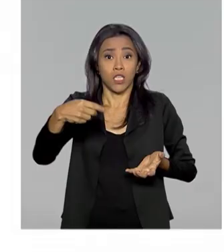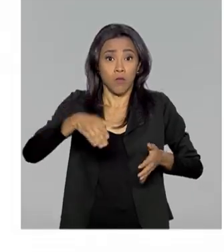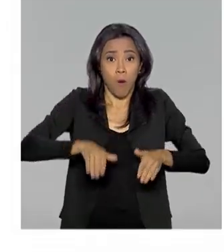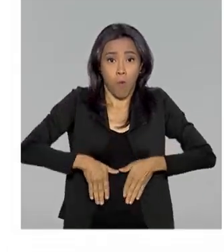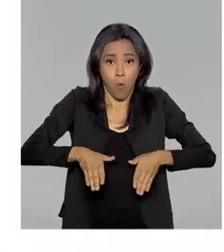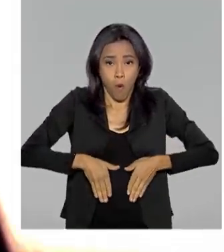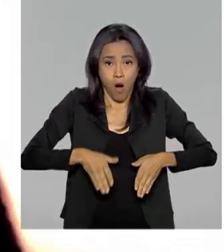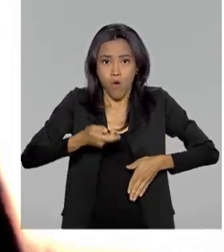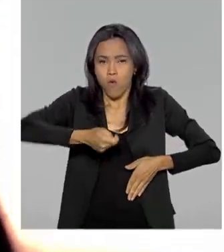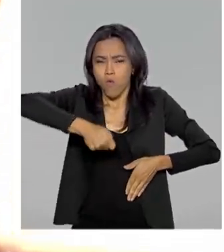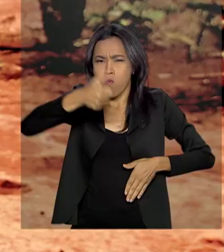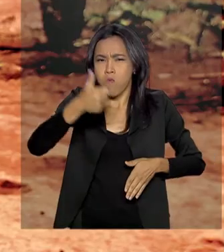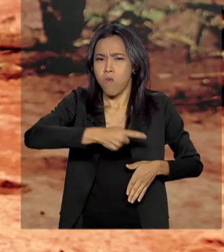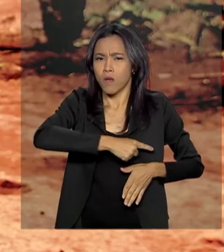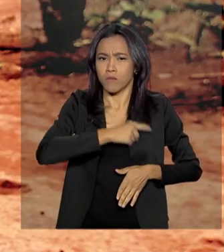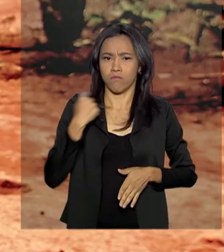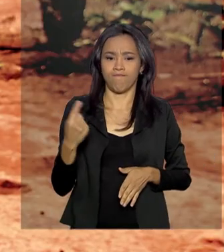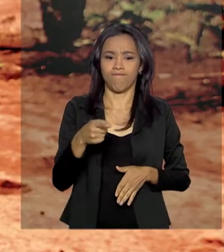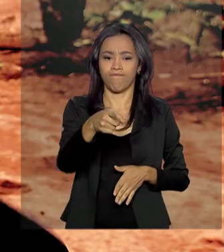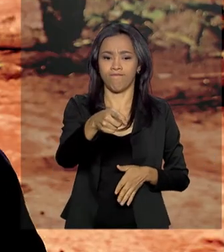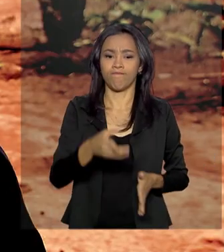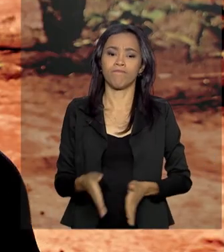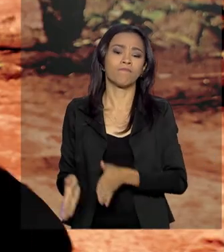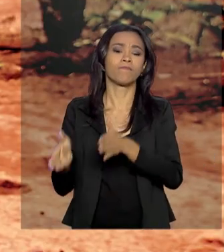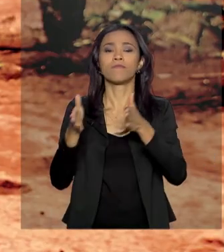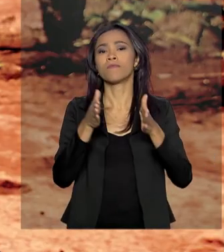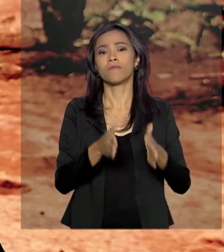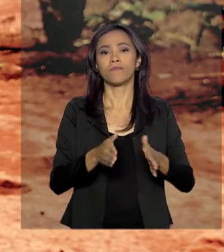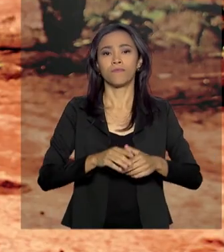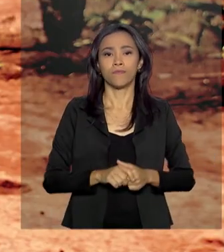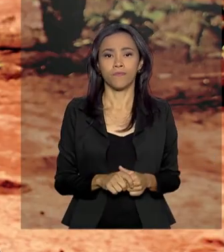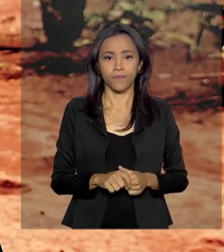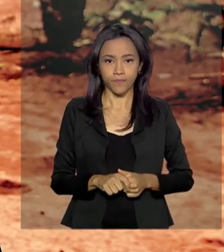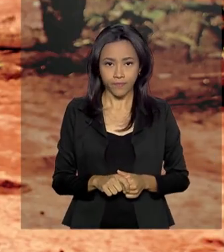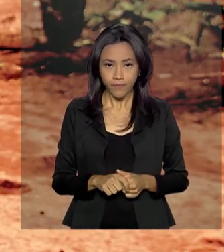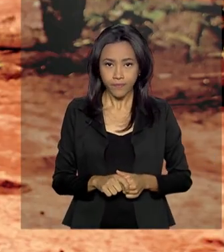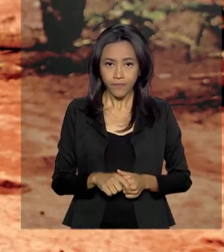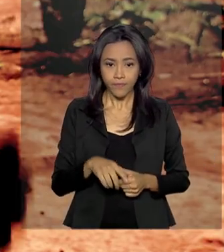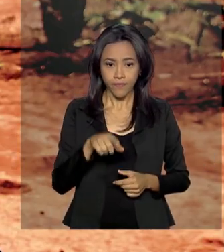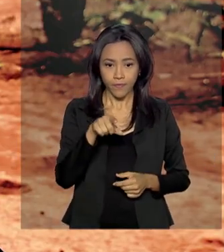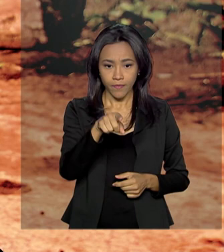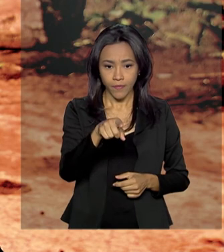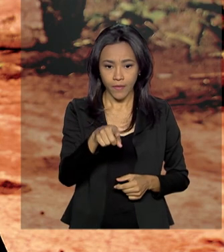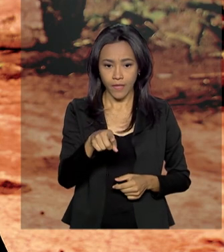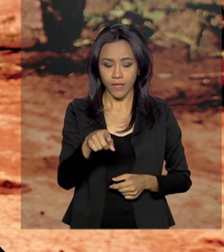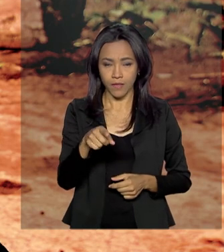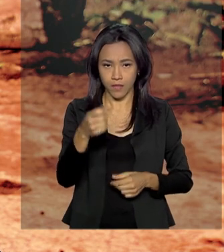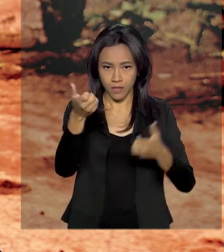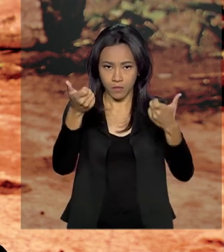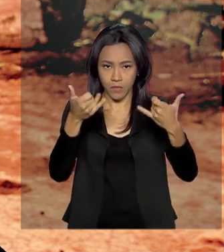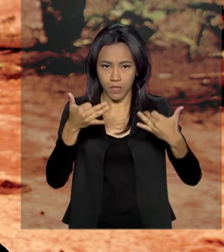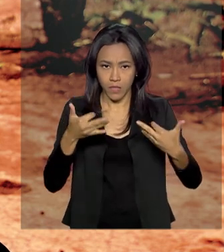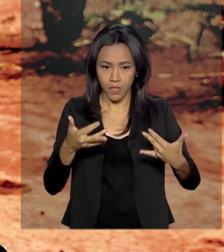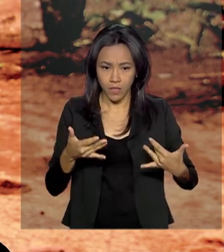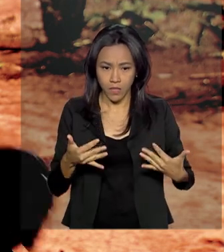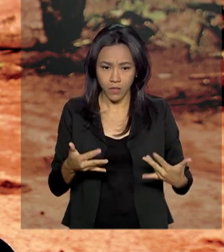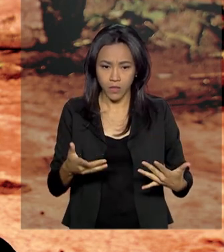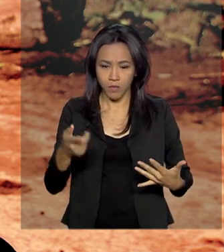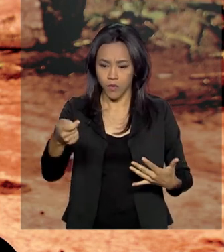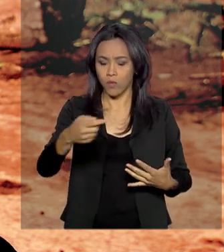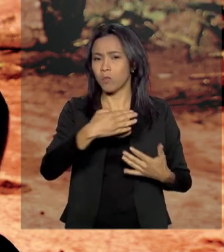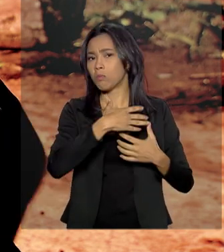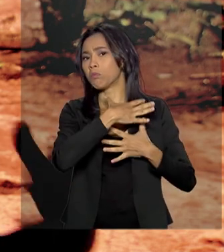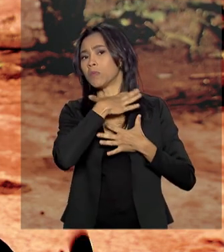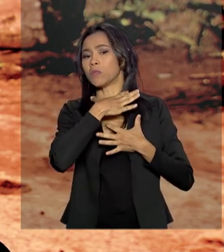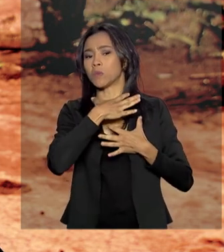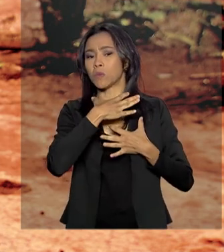e quase tirou a vida dela. Quando ele veio com uma das facas na mão que ele passou para acertar o meu pescoço, que eu